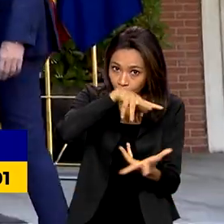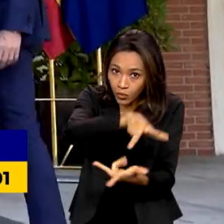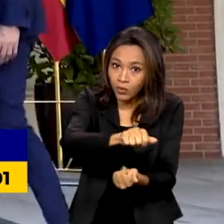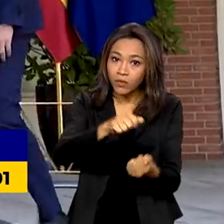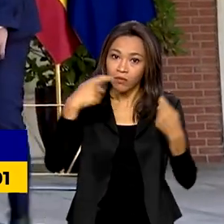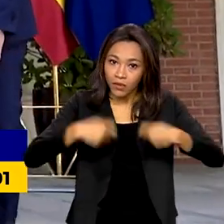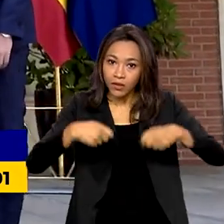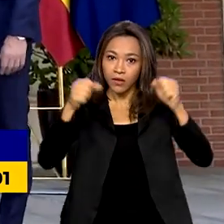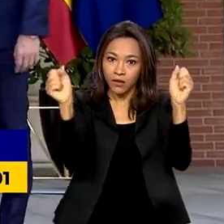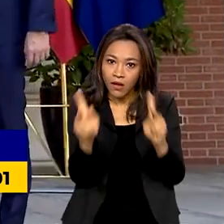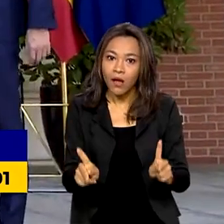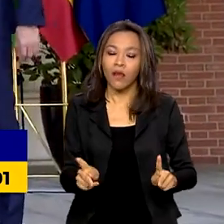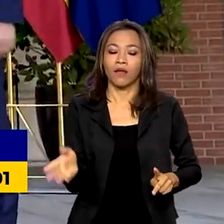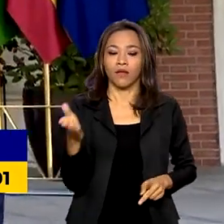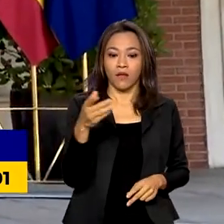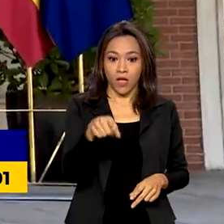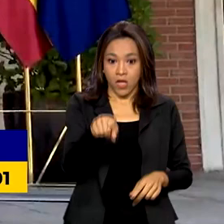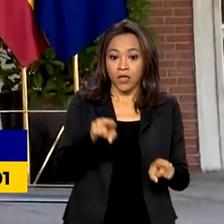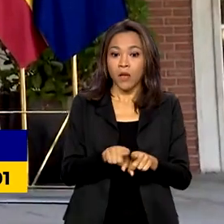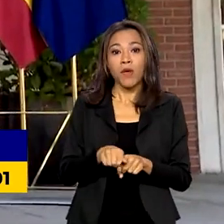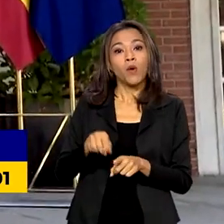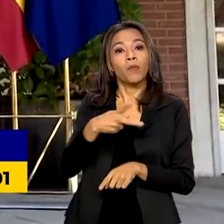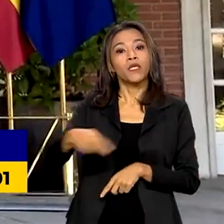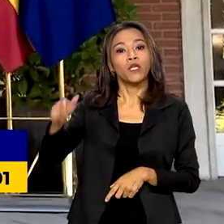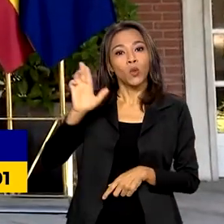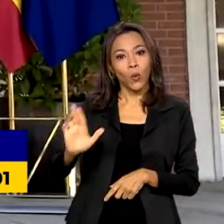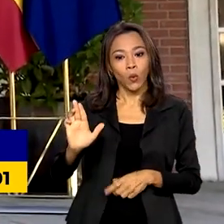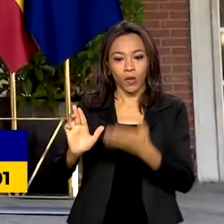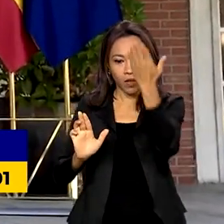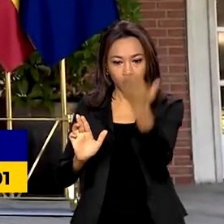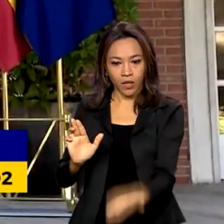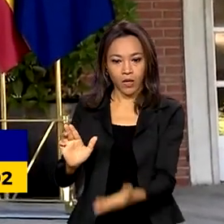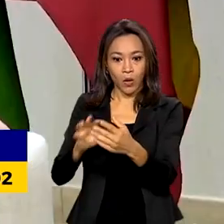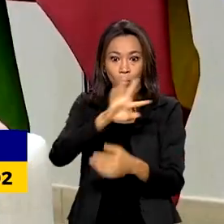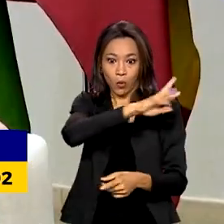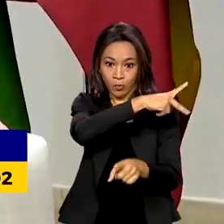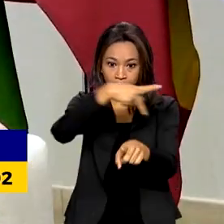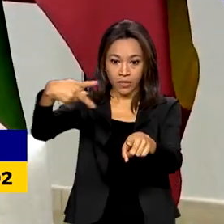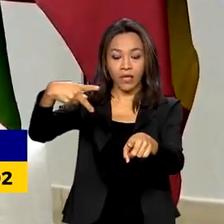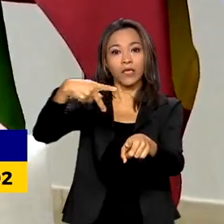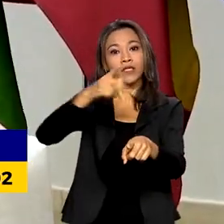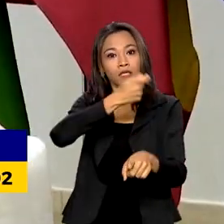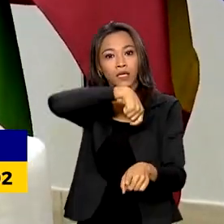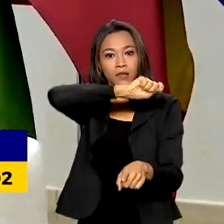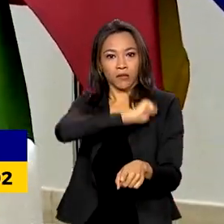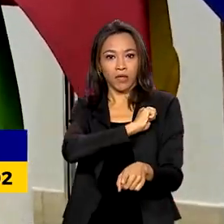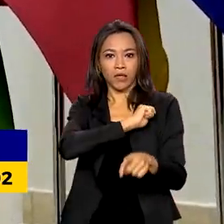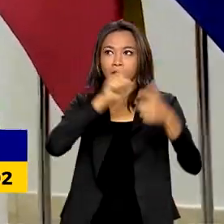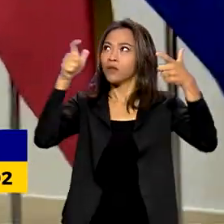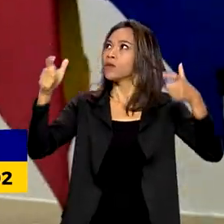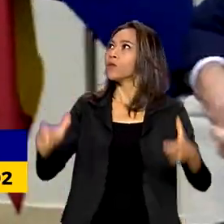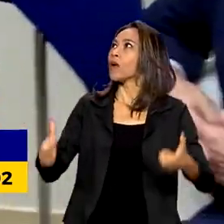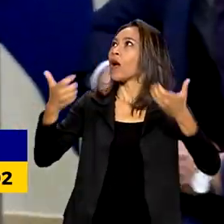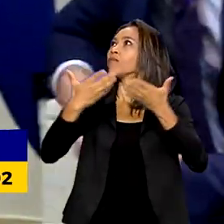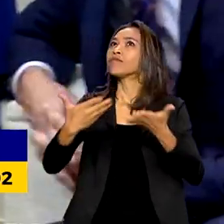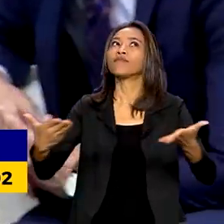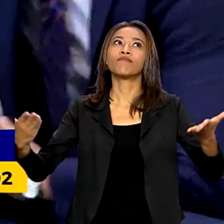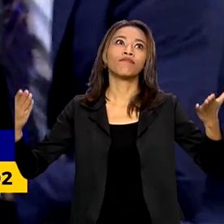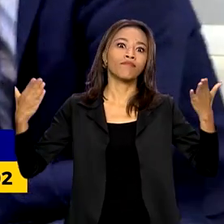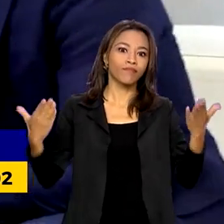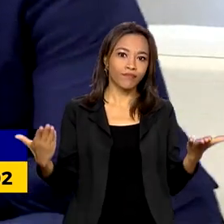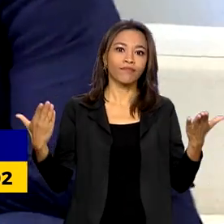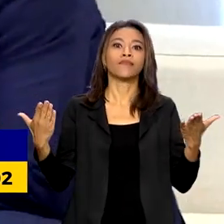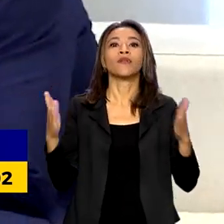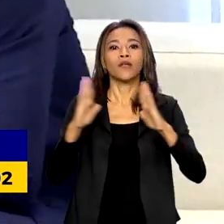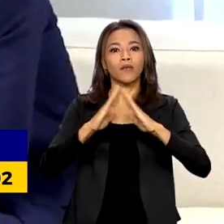Lula também foi recebido pelo presidente da Espanha, Pedro Sanches, no Palácio Moncloa, residência oficial e